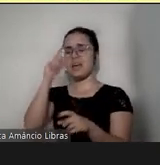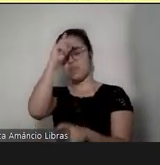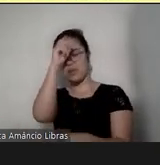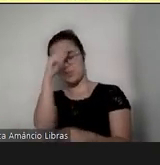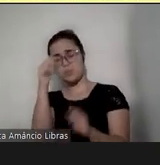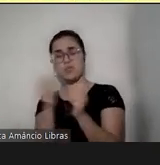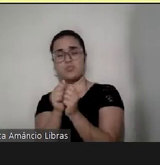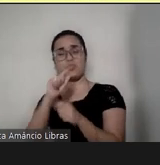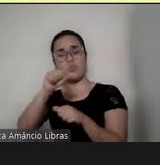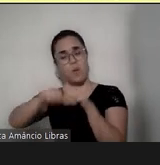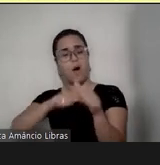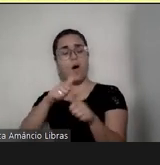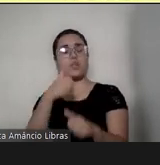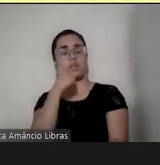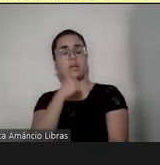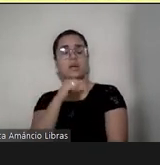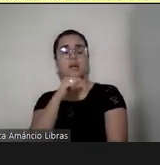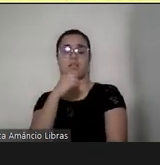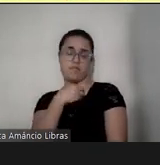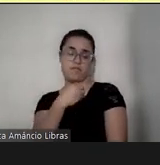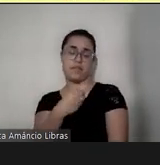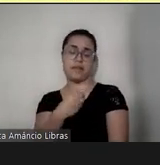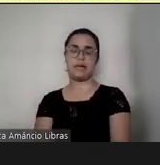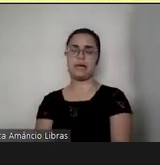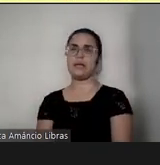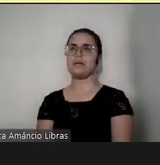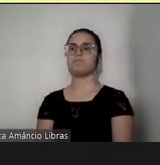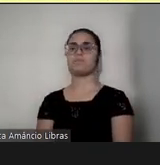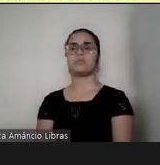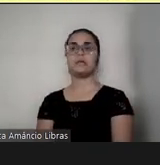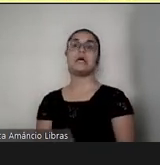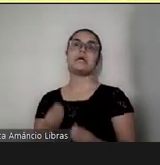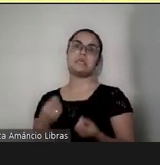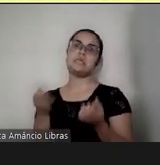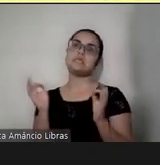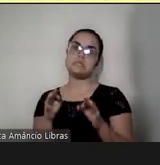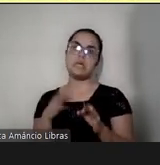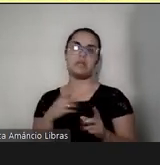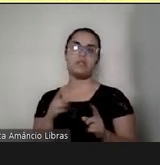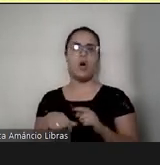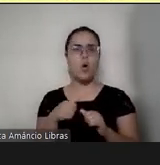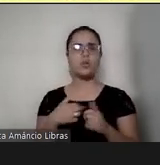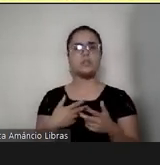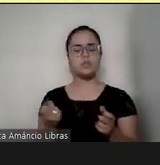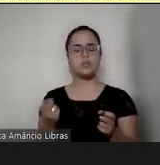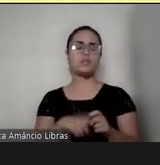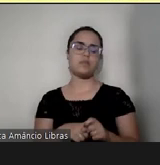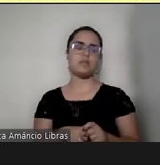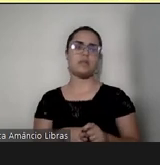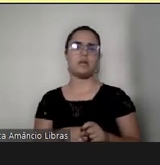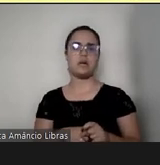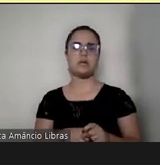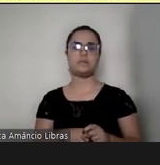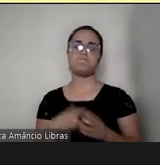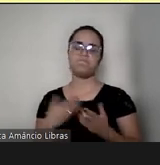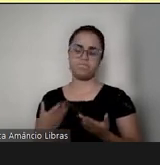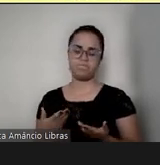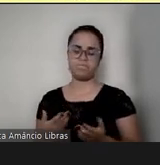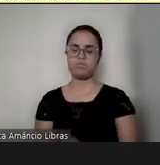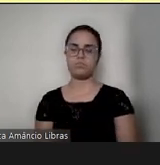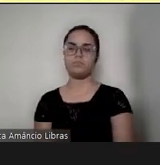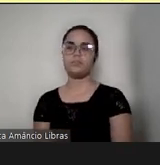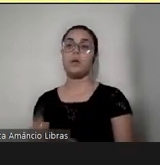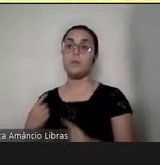cardiopatia, e claro, também, que todas as outras coisas que iam, que envolviam o diagnóstico, porque